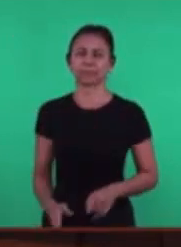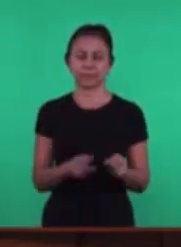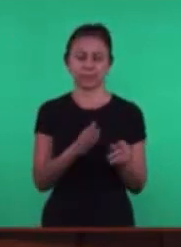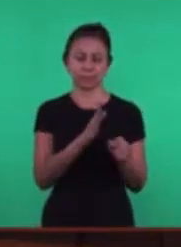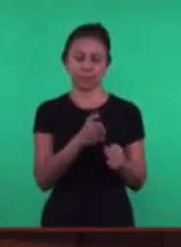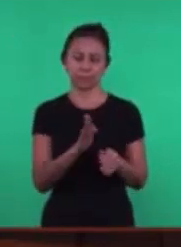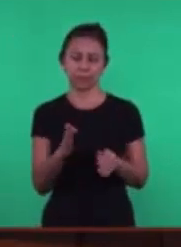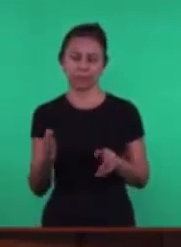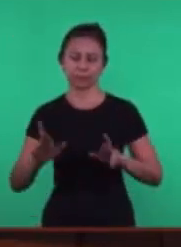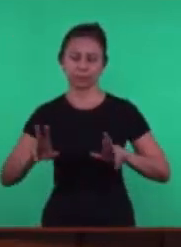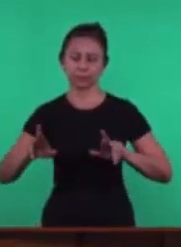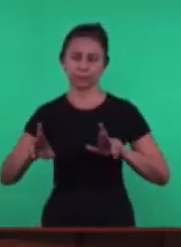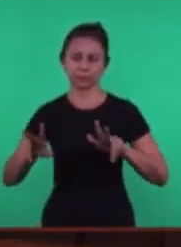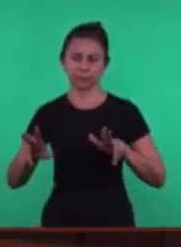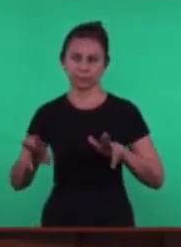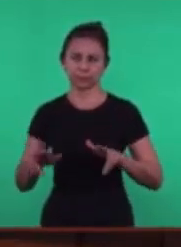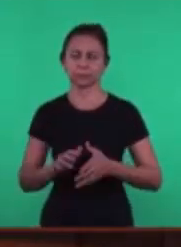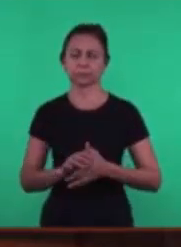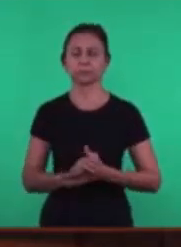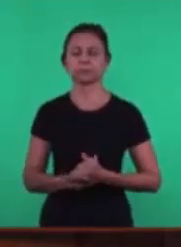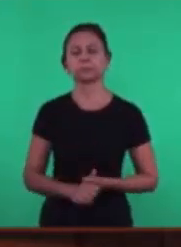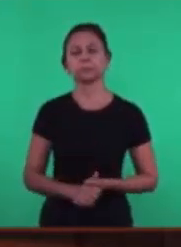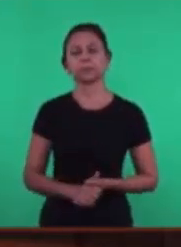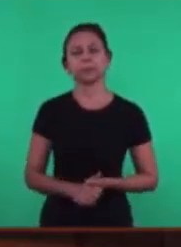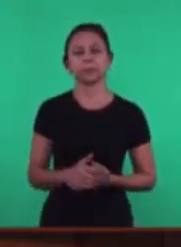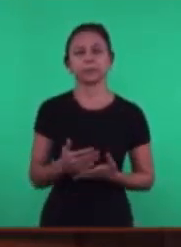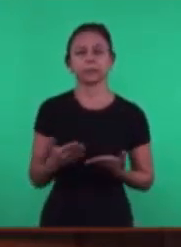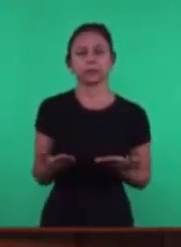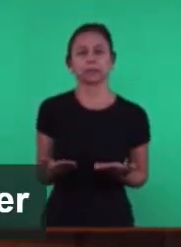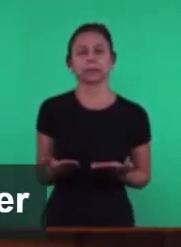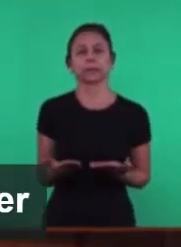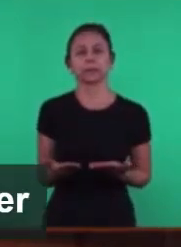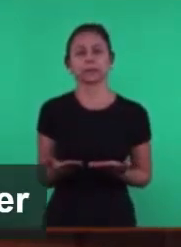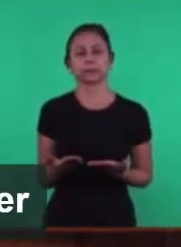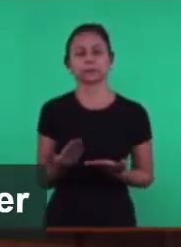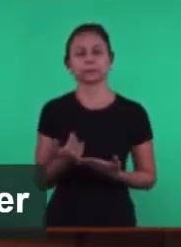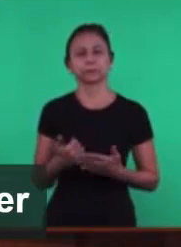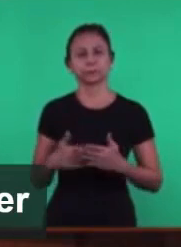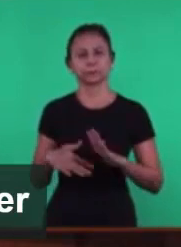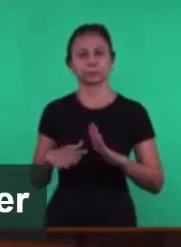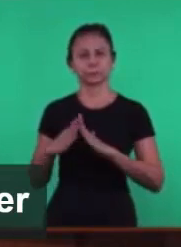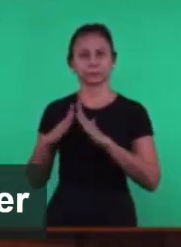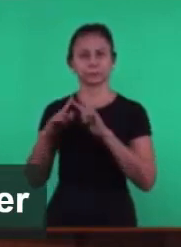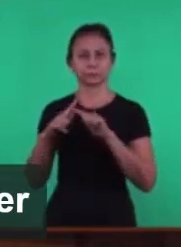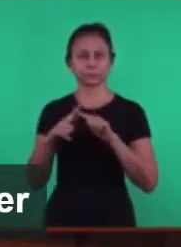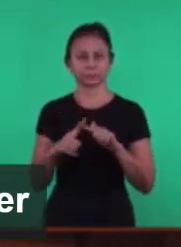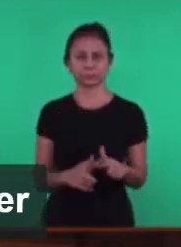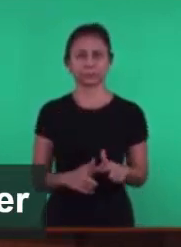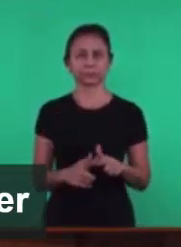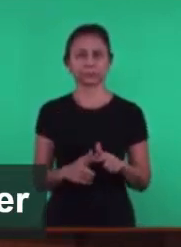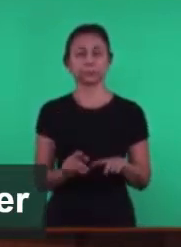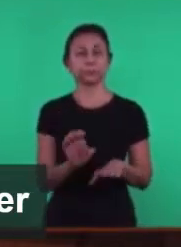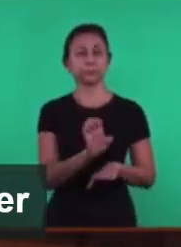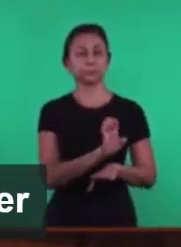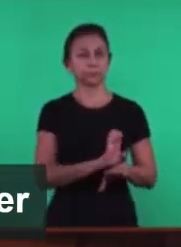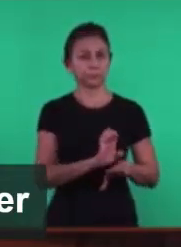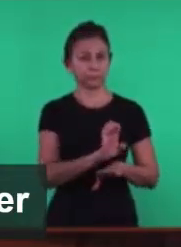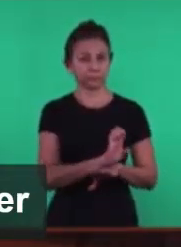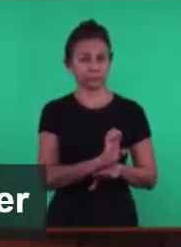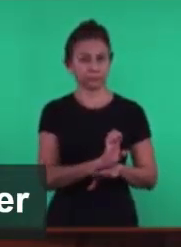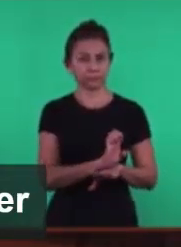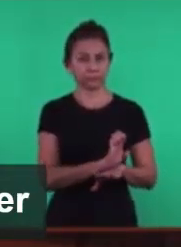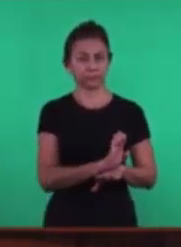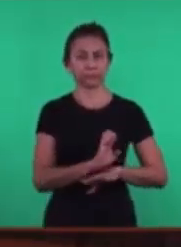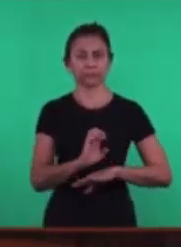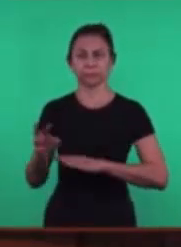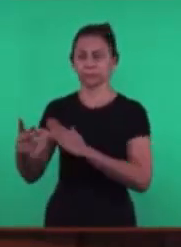Quando Ligamos A igreja De Éfeso A parábola Do